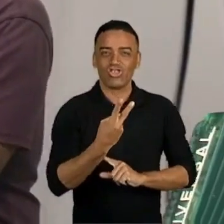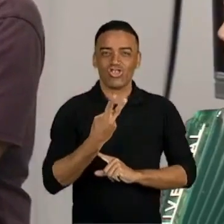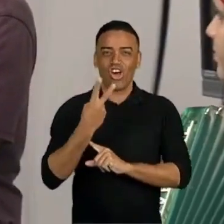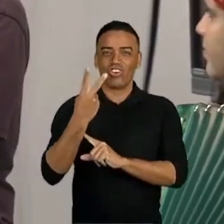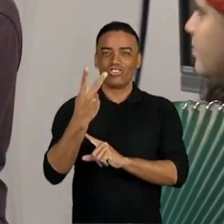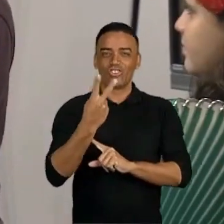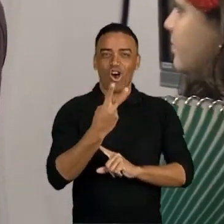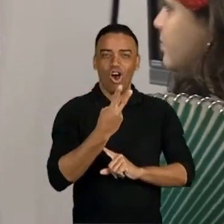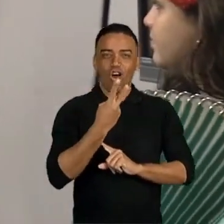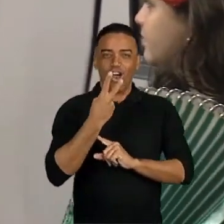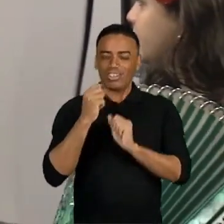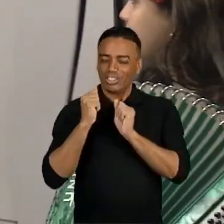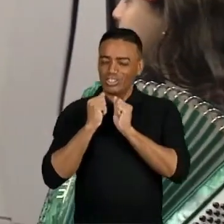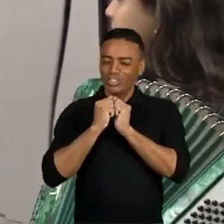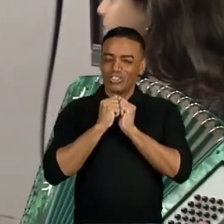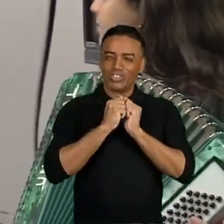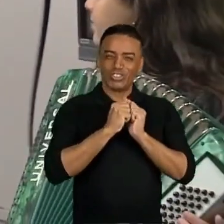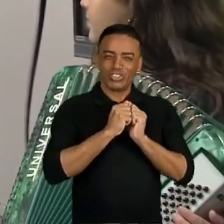você.